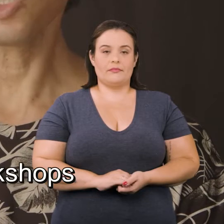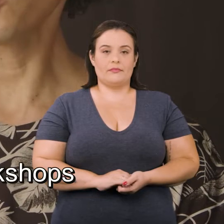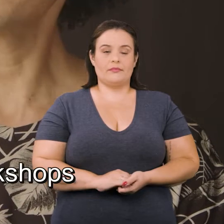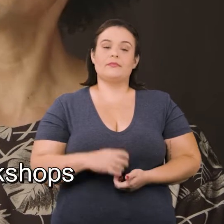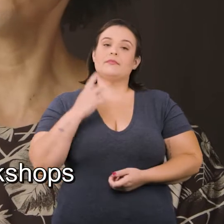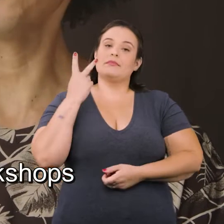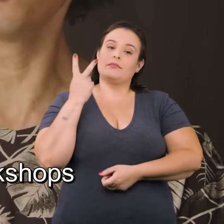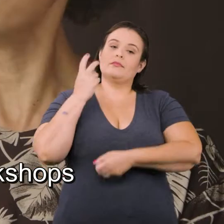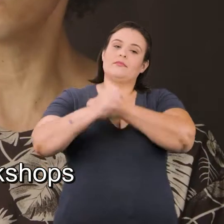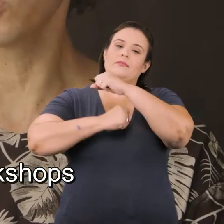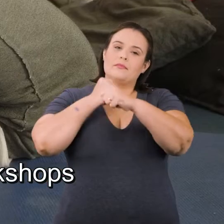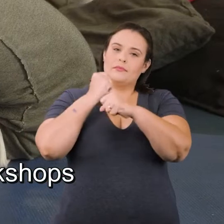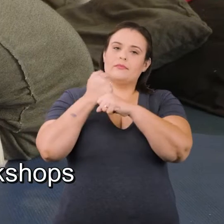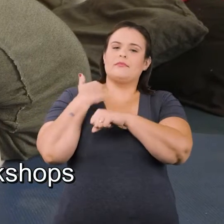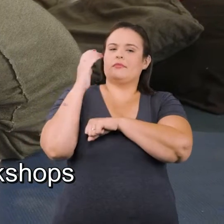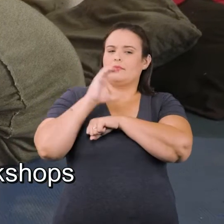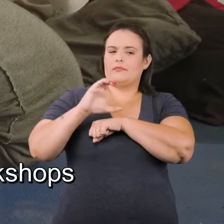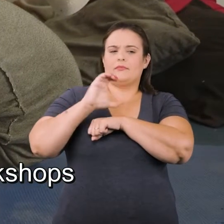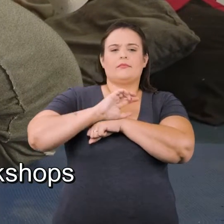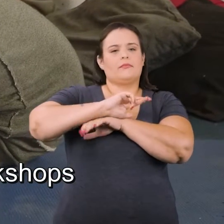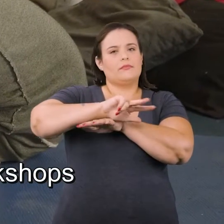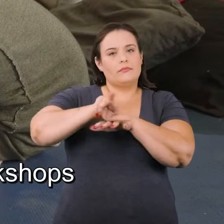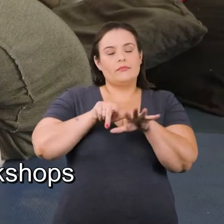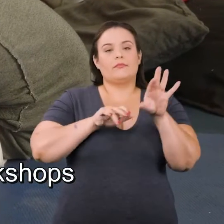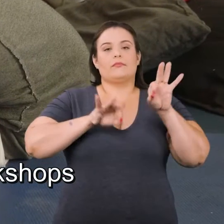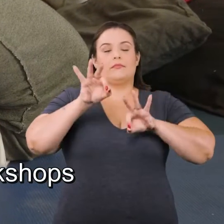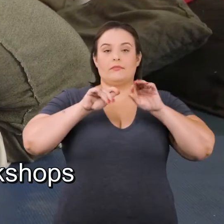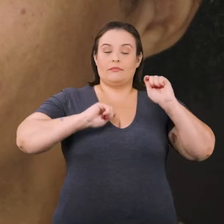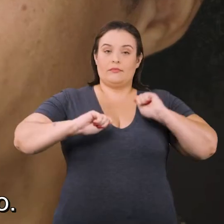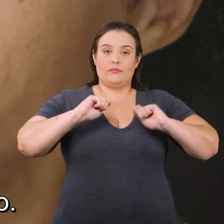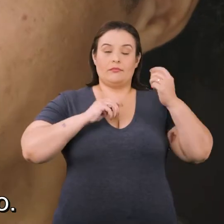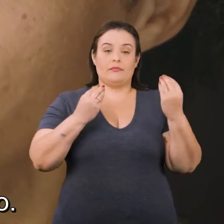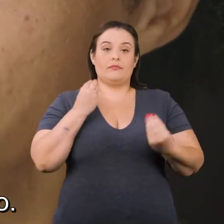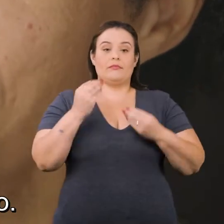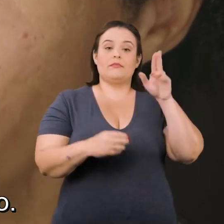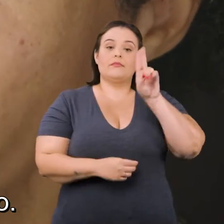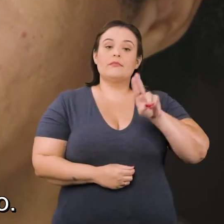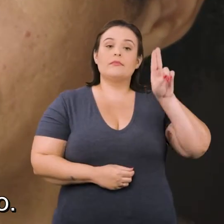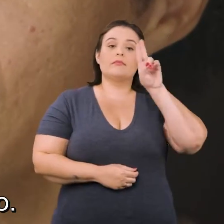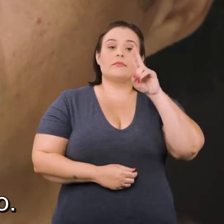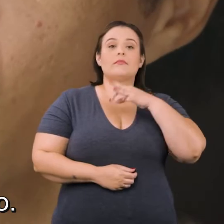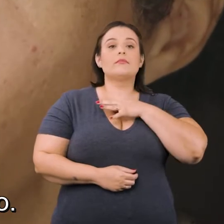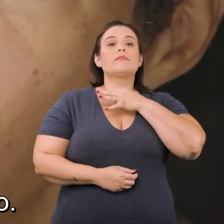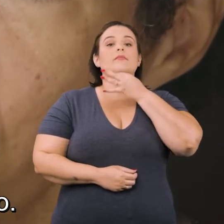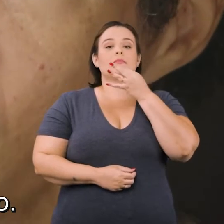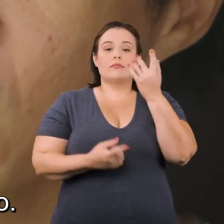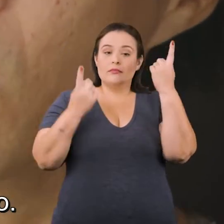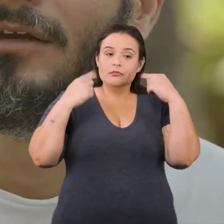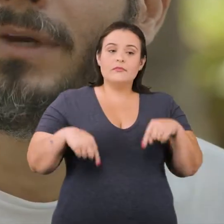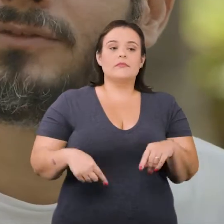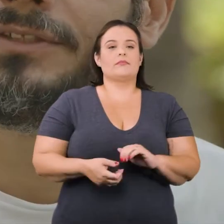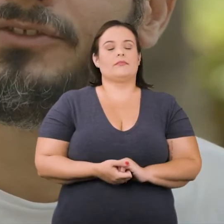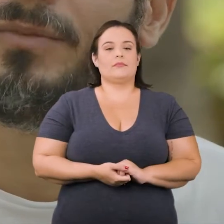Nesses dois anos eu fiz muitos workshops de preparação do ator, como é que você usa a voz, o corpo.